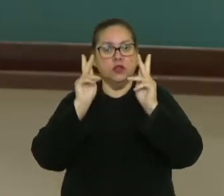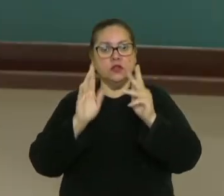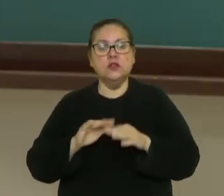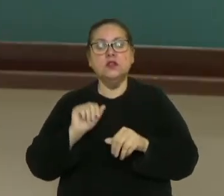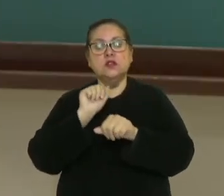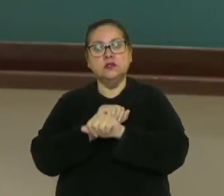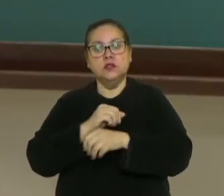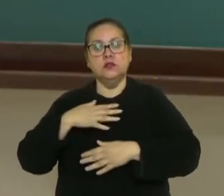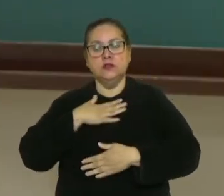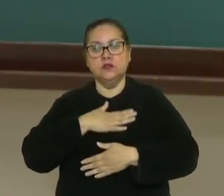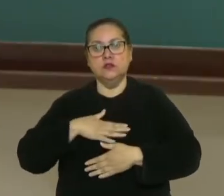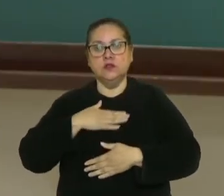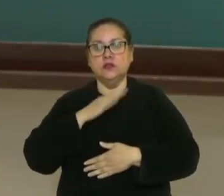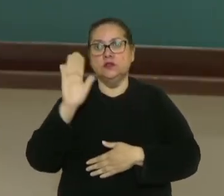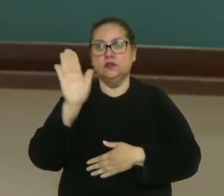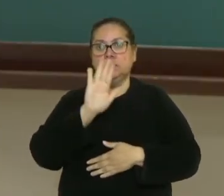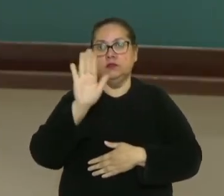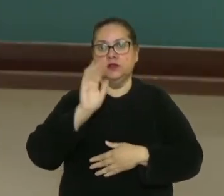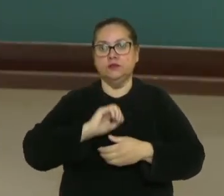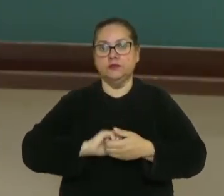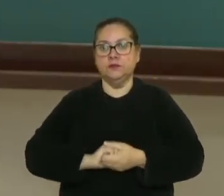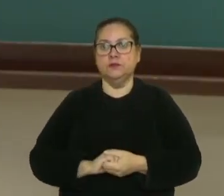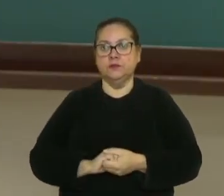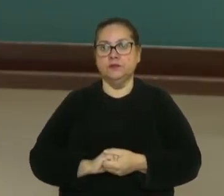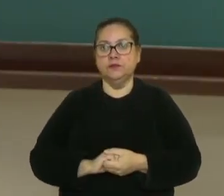Espero que vocês tenham gostado e até breve!